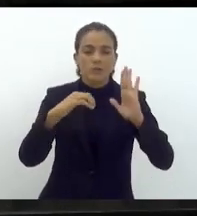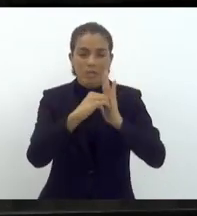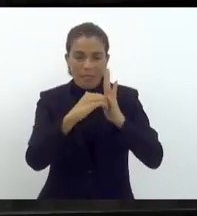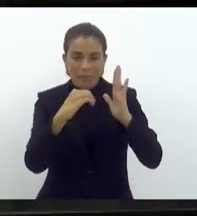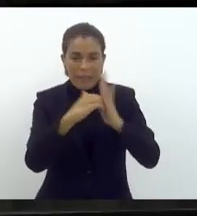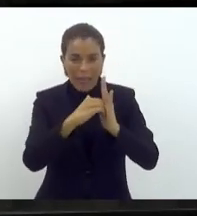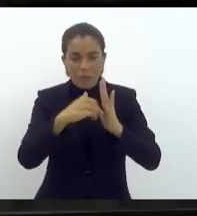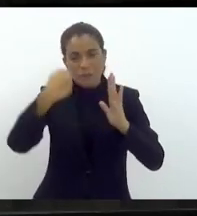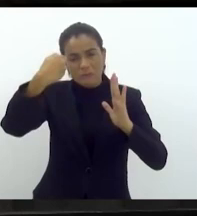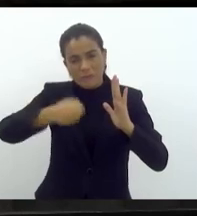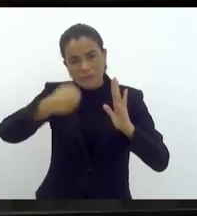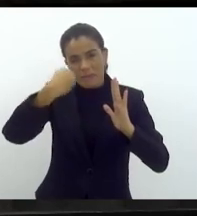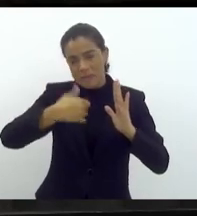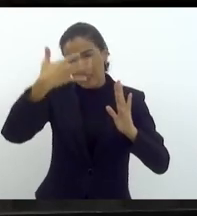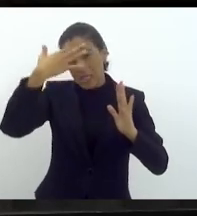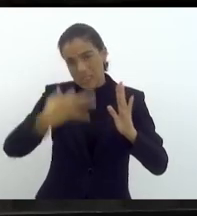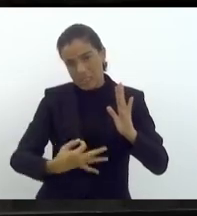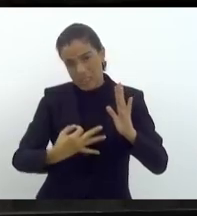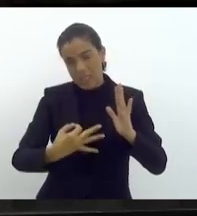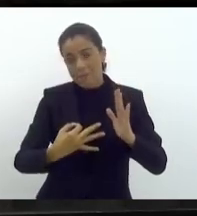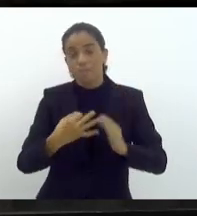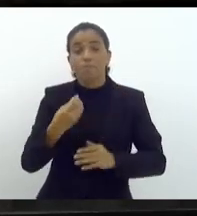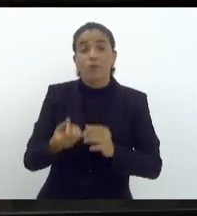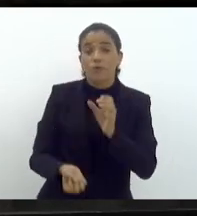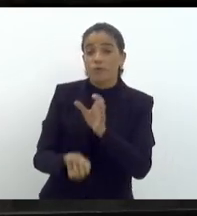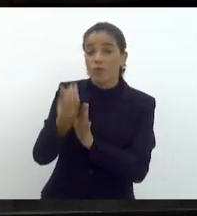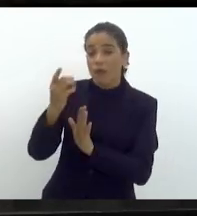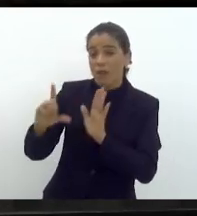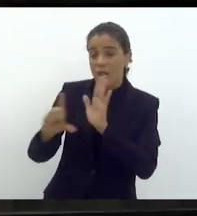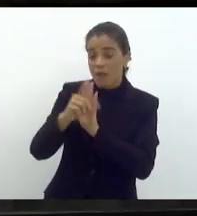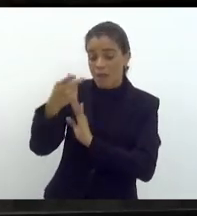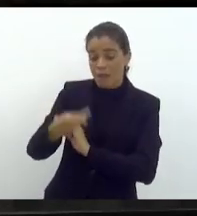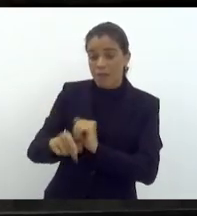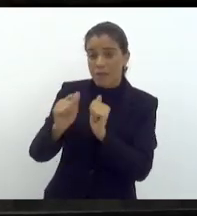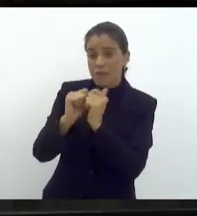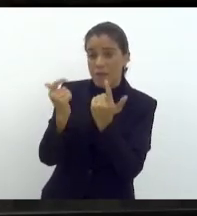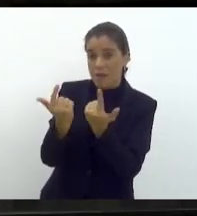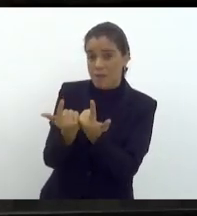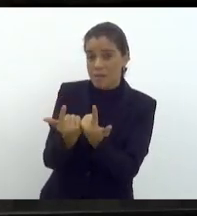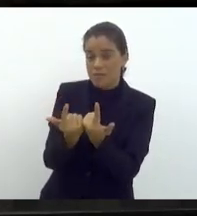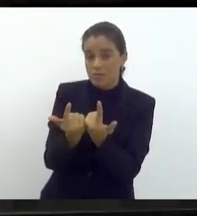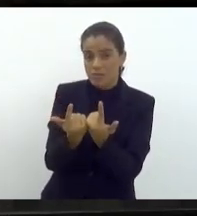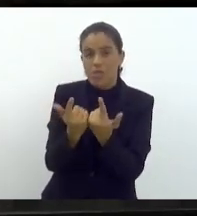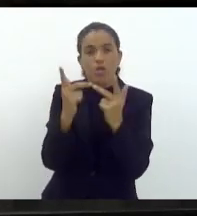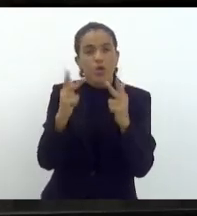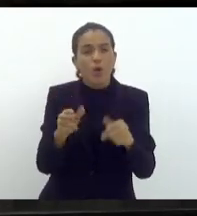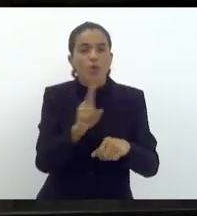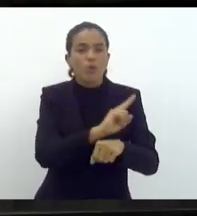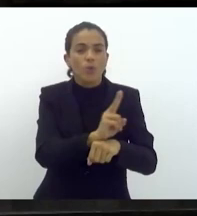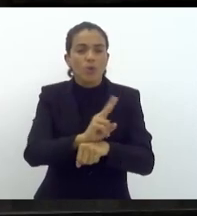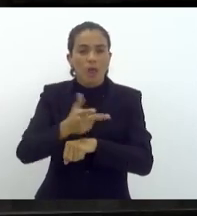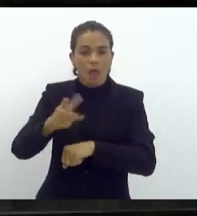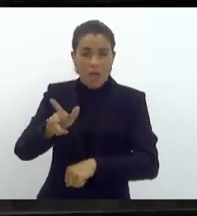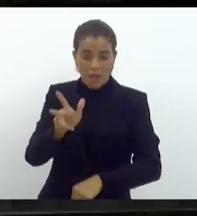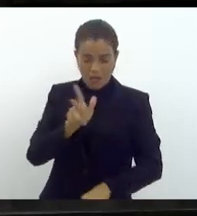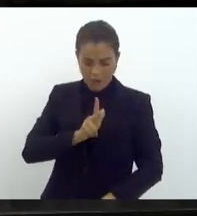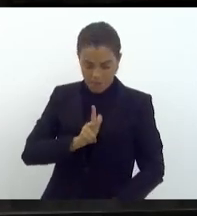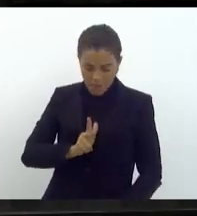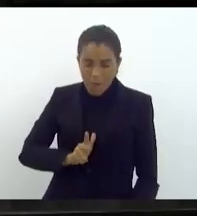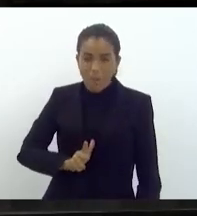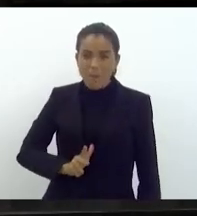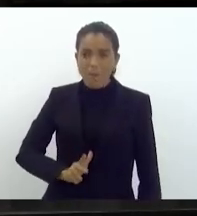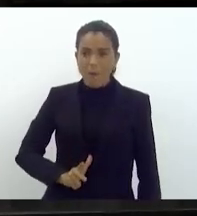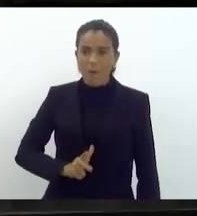dessa forma. Nós precisamos que quando fosse criar lei nessa casa aqui, como criou essa lei do monitoramento de cama, de botar a câmera na farda do